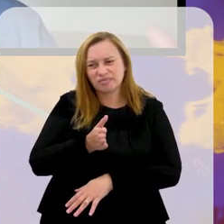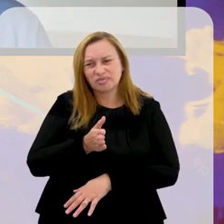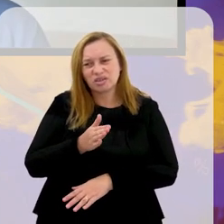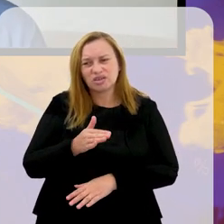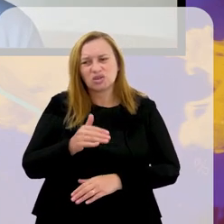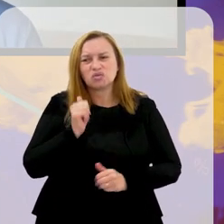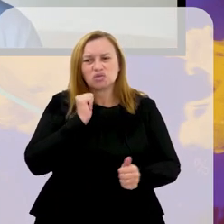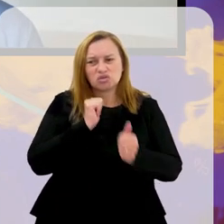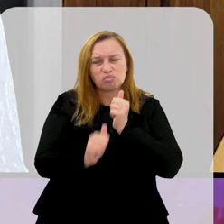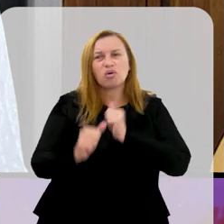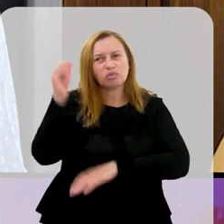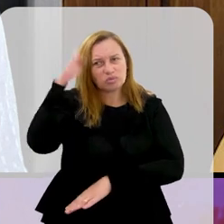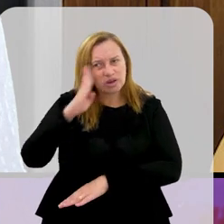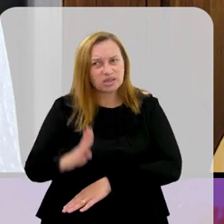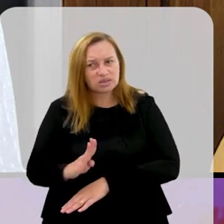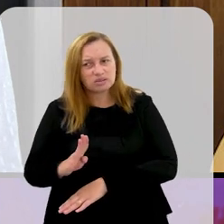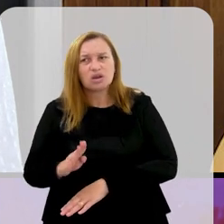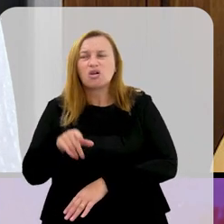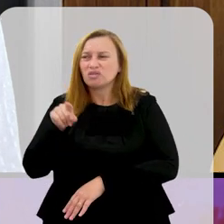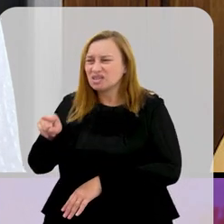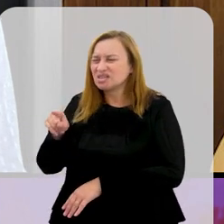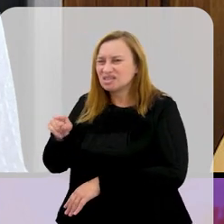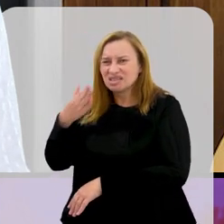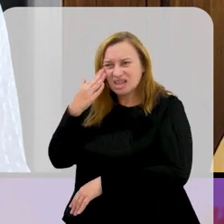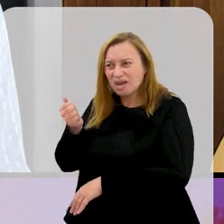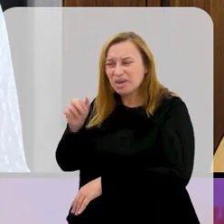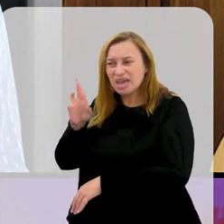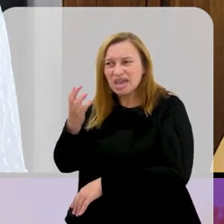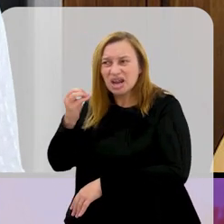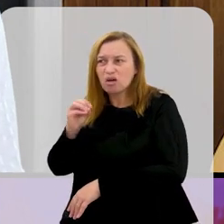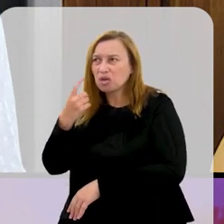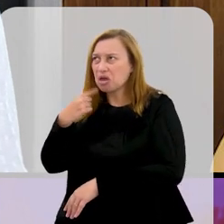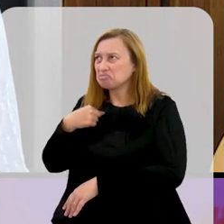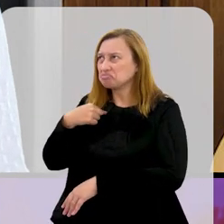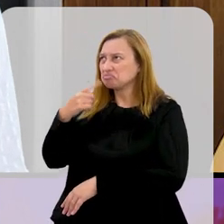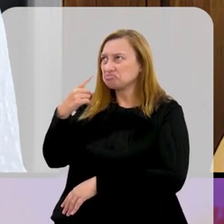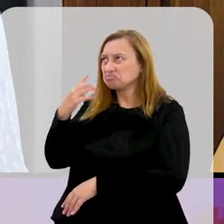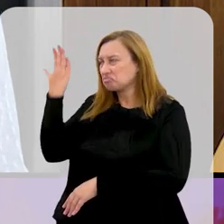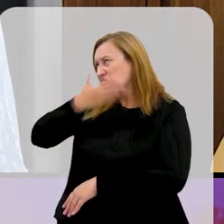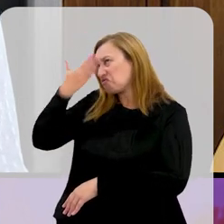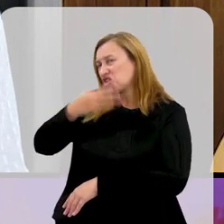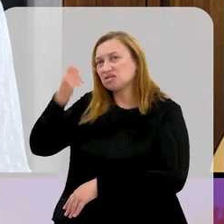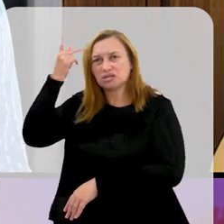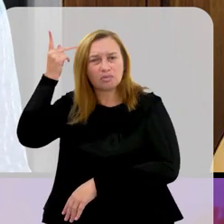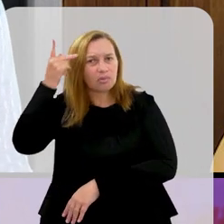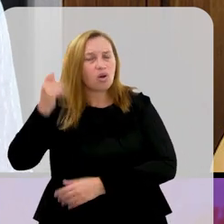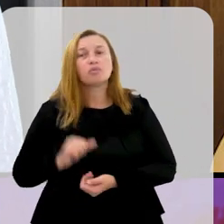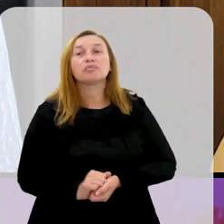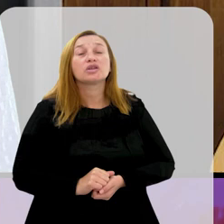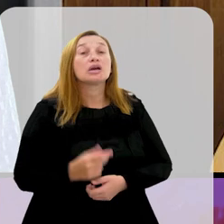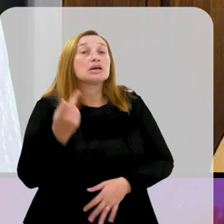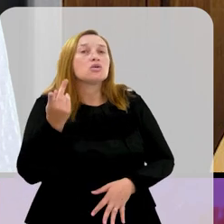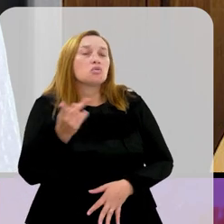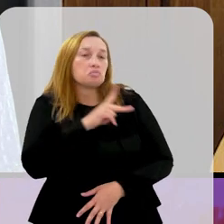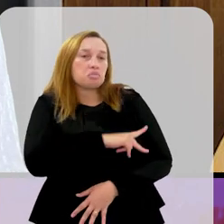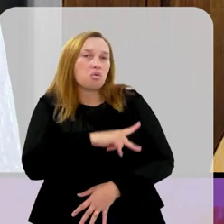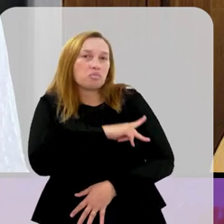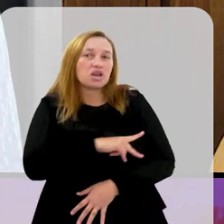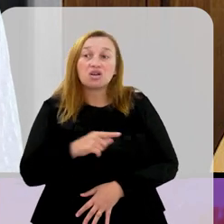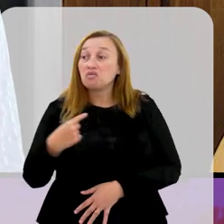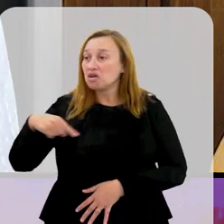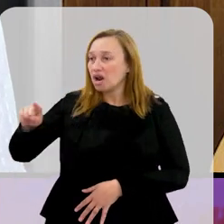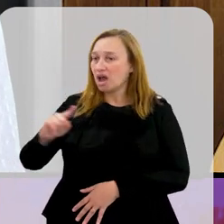futebol, no Brasil inteiro. É, mas você sabe, Heraldo, eu não vejo isso assim em São Paulo. Recentemente, o Palmeiras jogou em